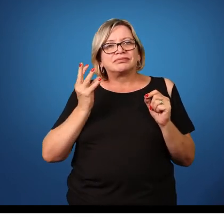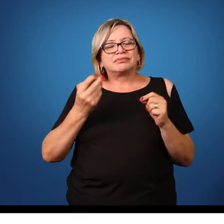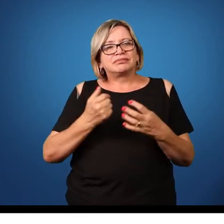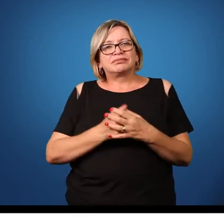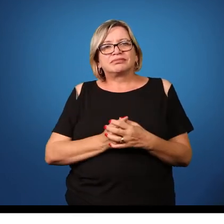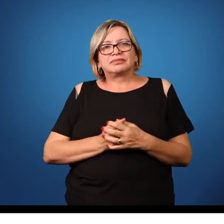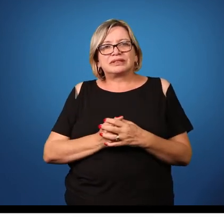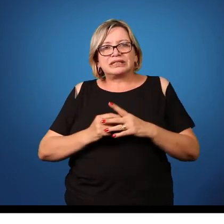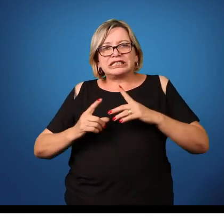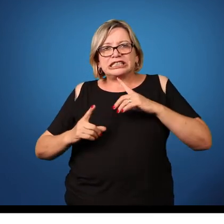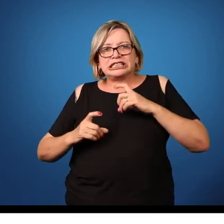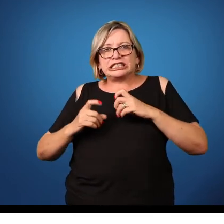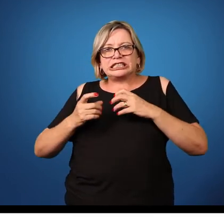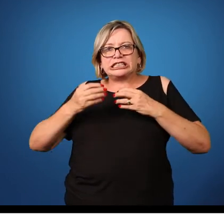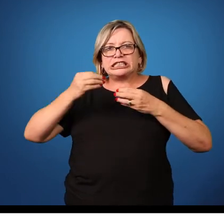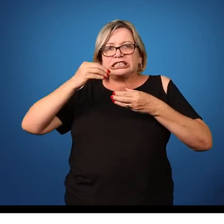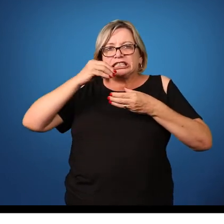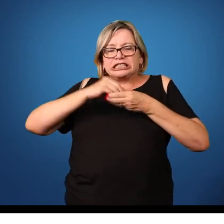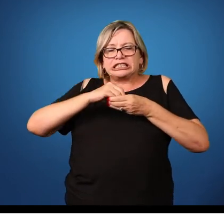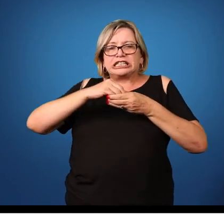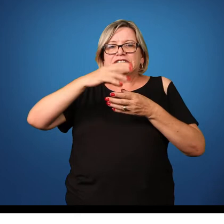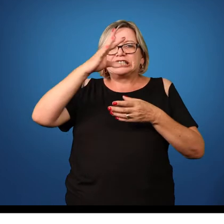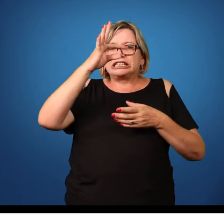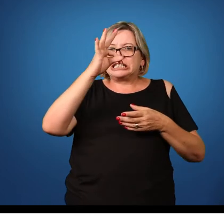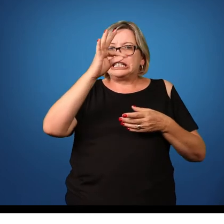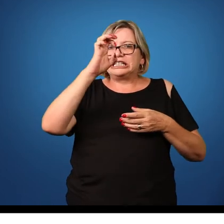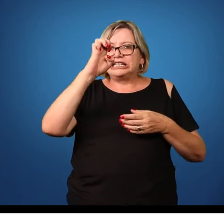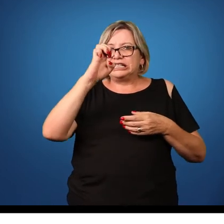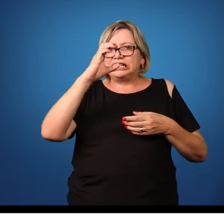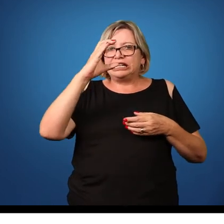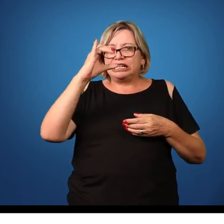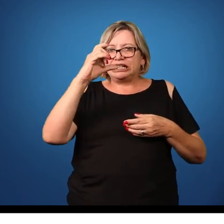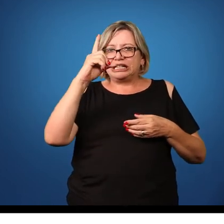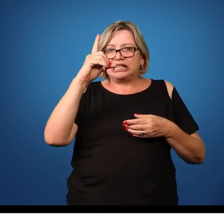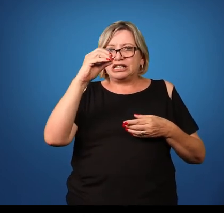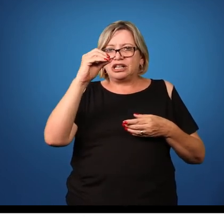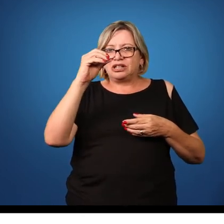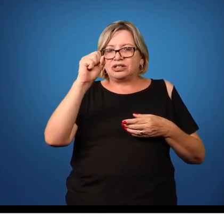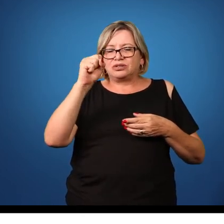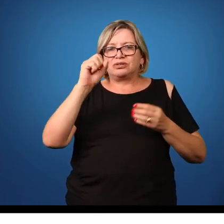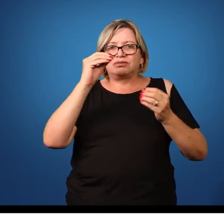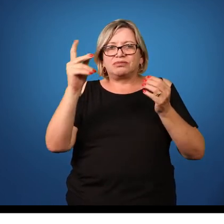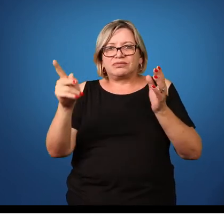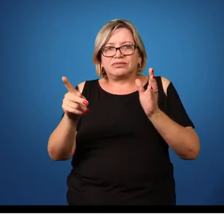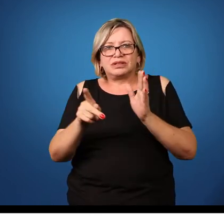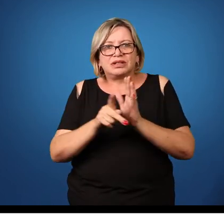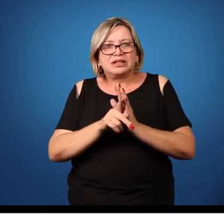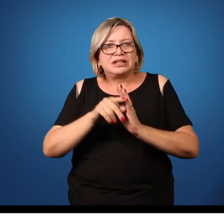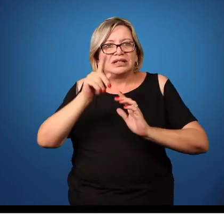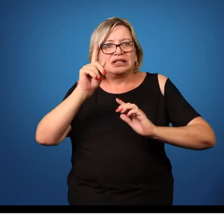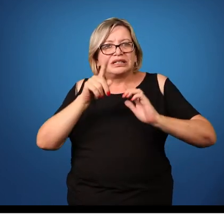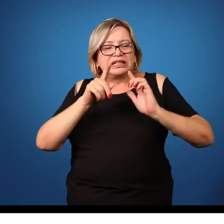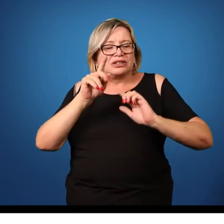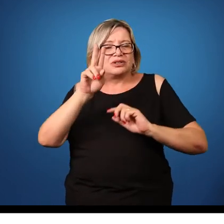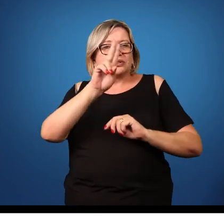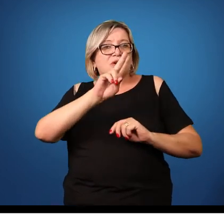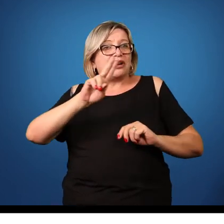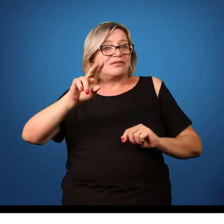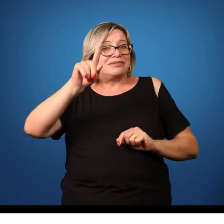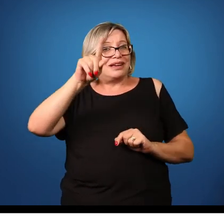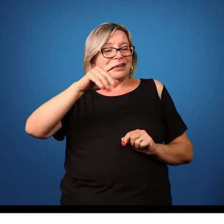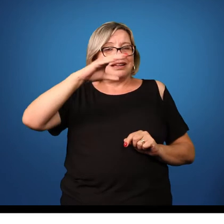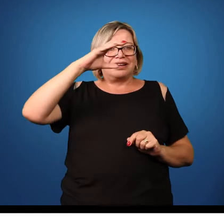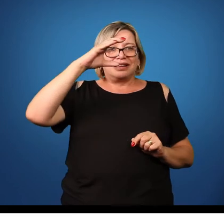o verme ele vai se alojar nos tecidos desses animais, que é o que a gente conhece como o ciste-cerco,